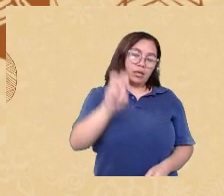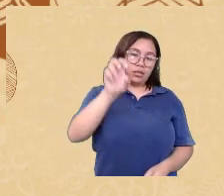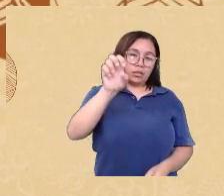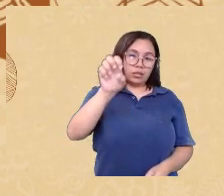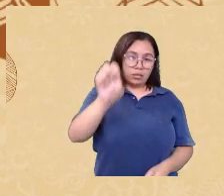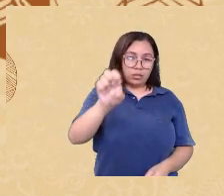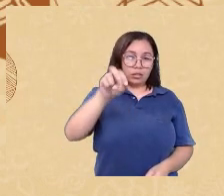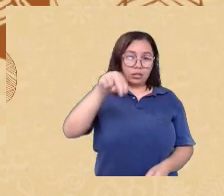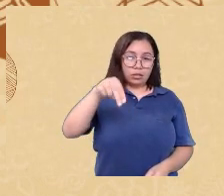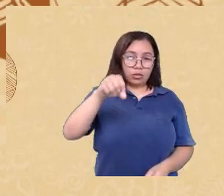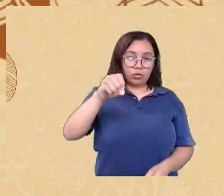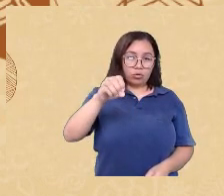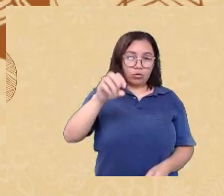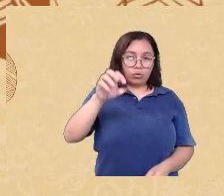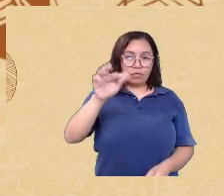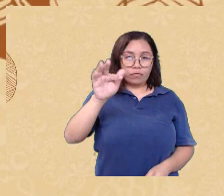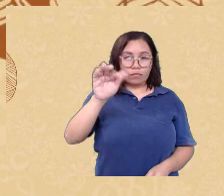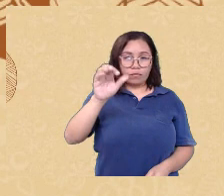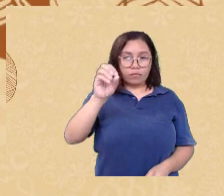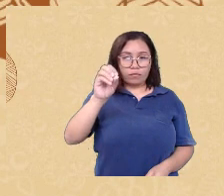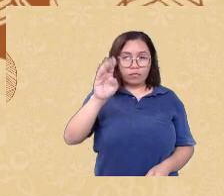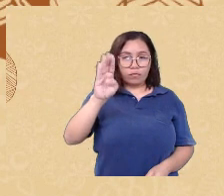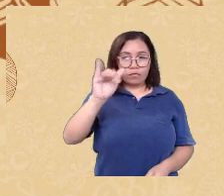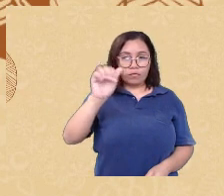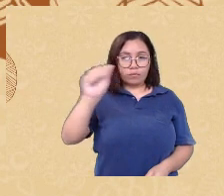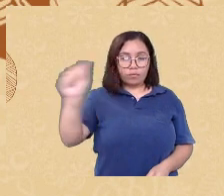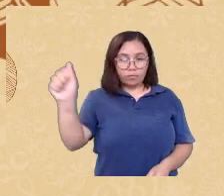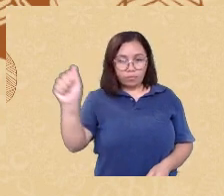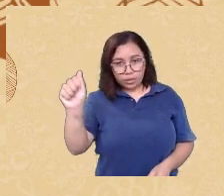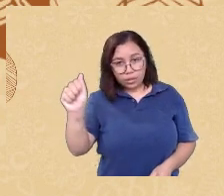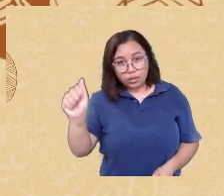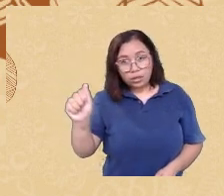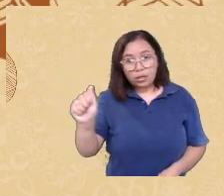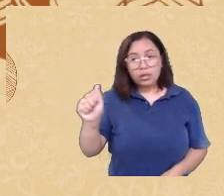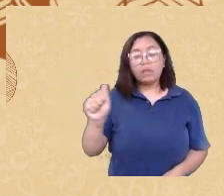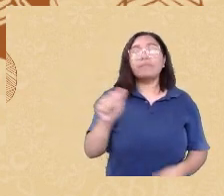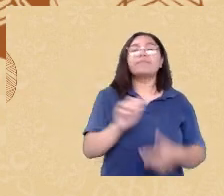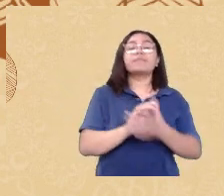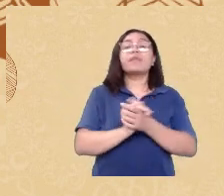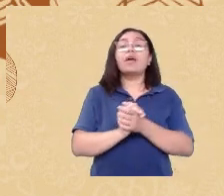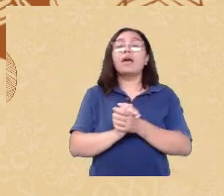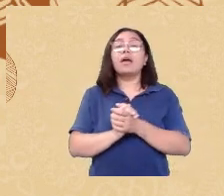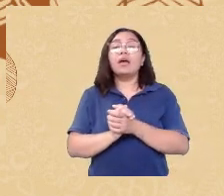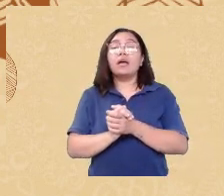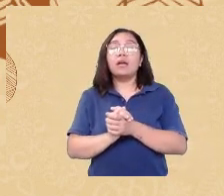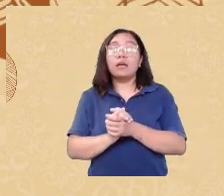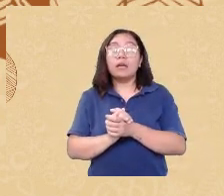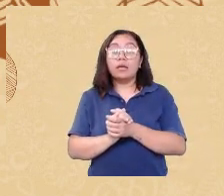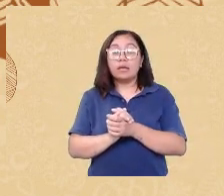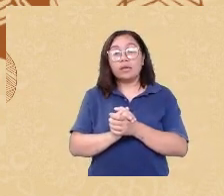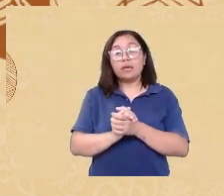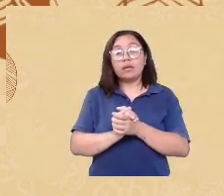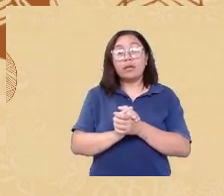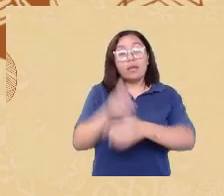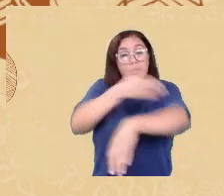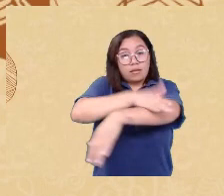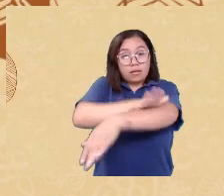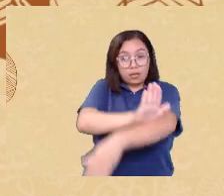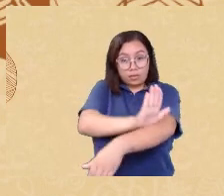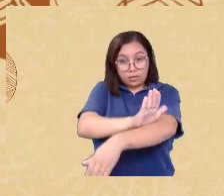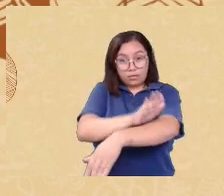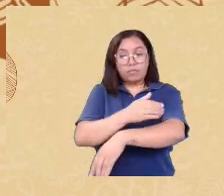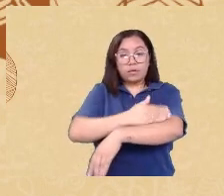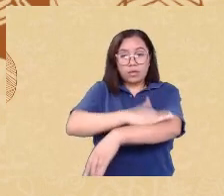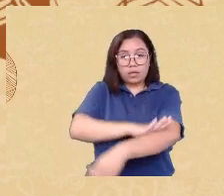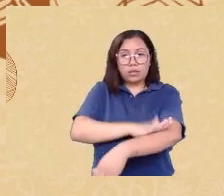uma tradução no português eu posso dizer que inventando bigotria mas bigotria seria realmente racismo um marco